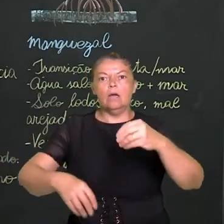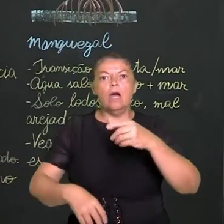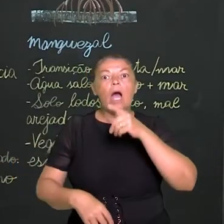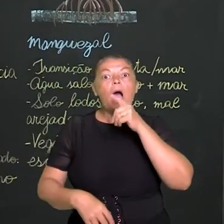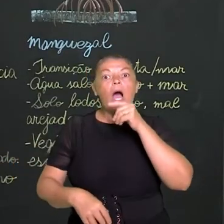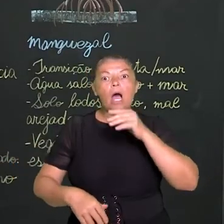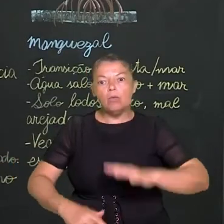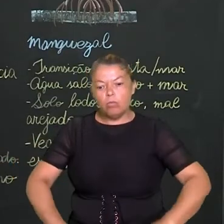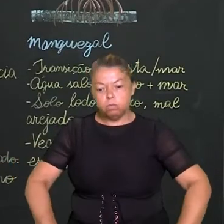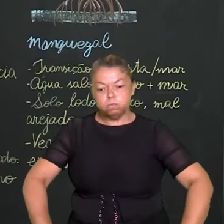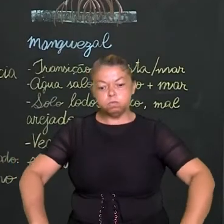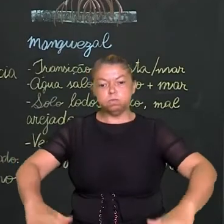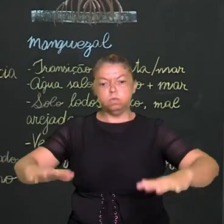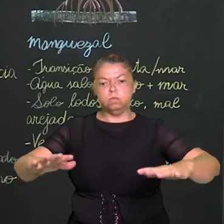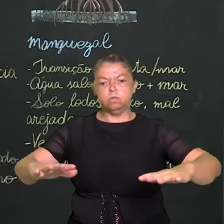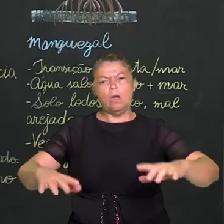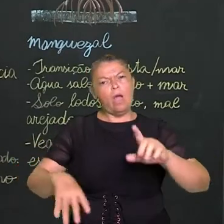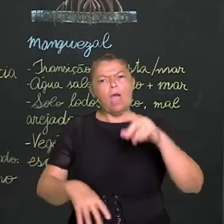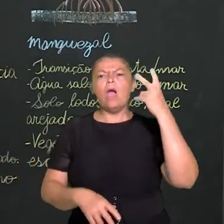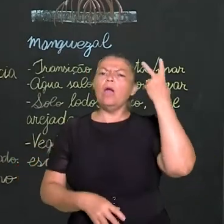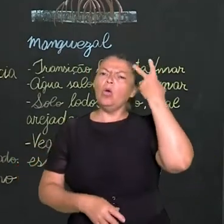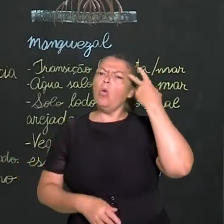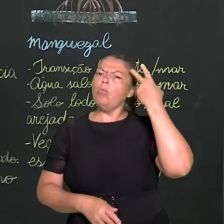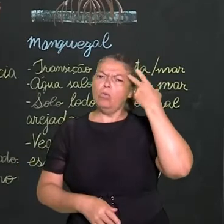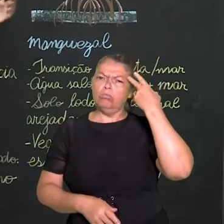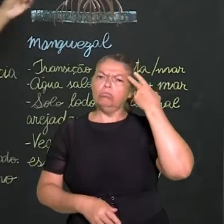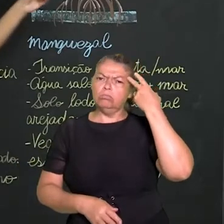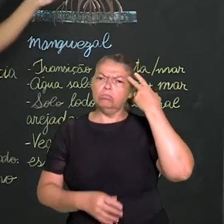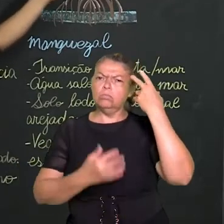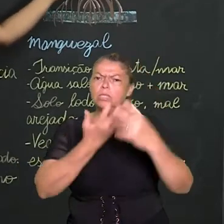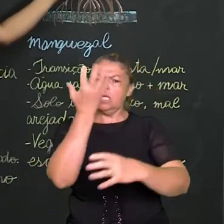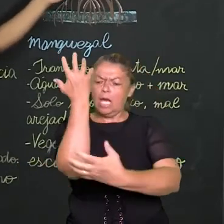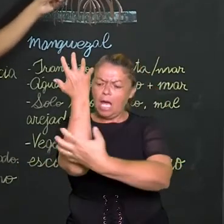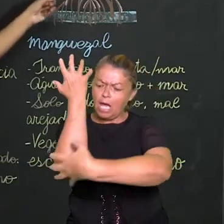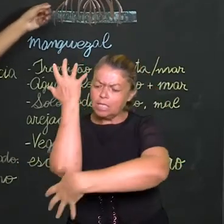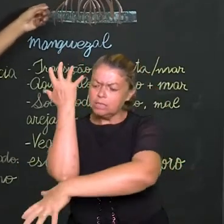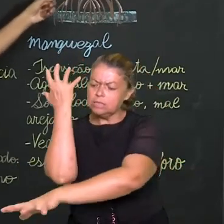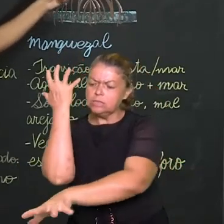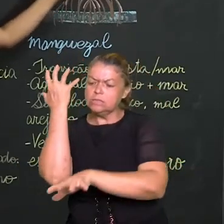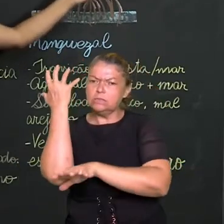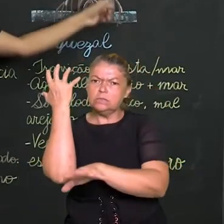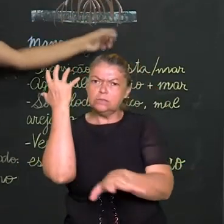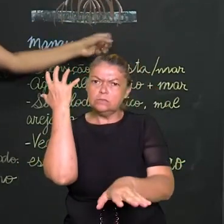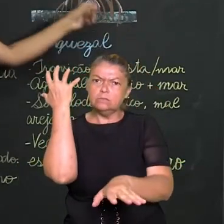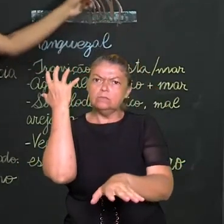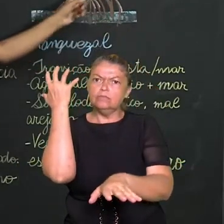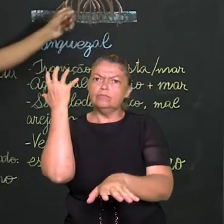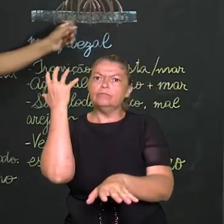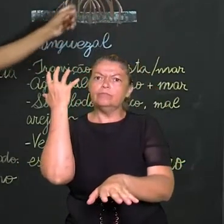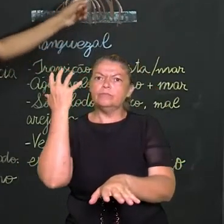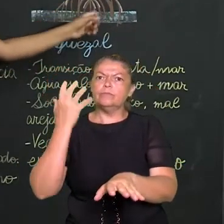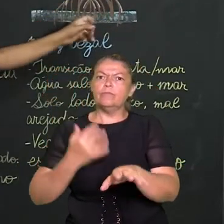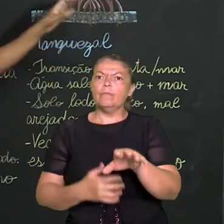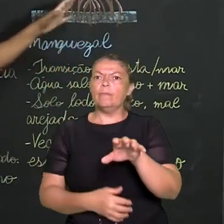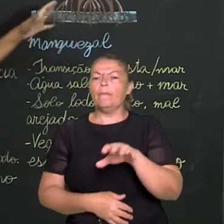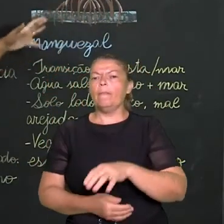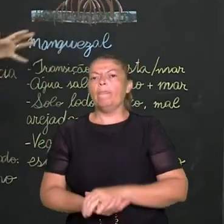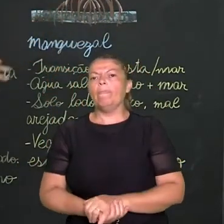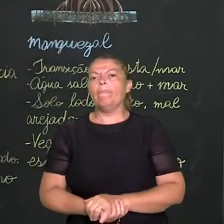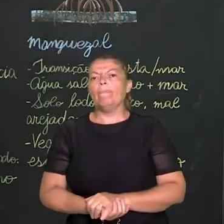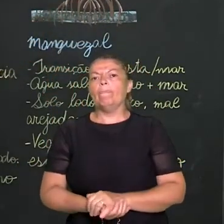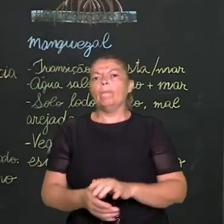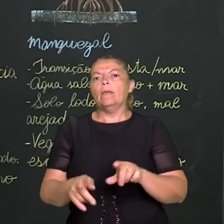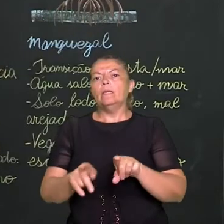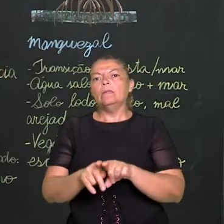ele tem aquela instabilidade, é comum a vegetação com esse tipo de raiz. Olha que interessante. A chamada raiz escora.